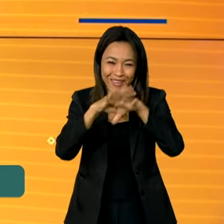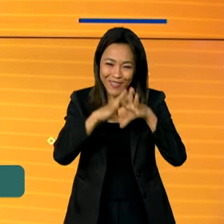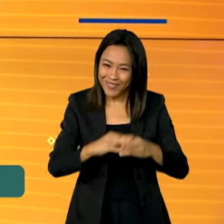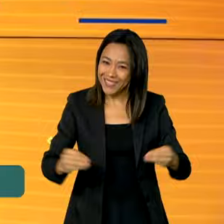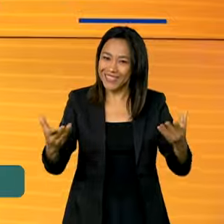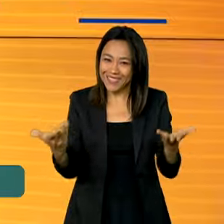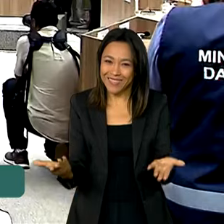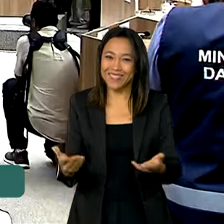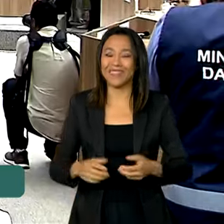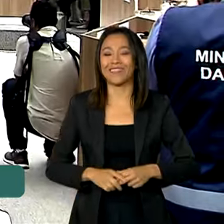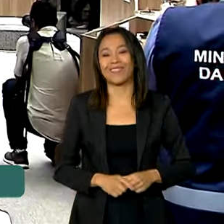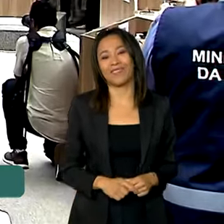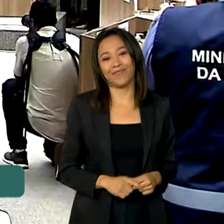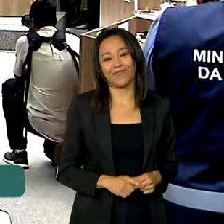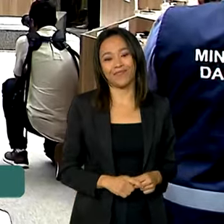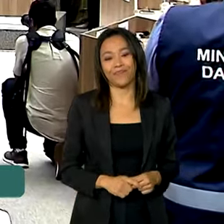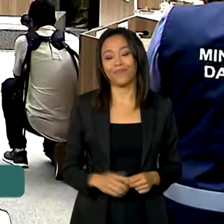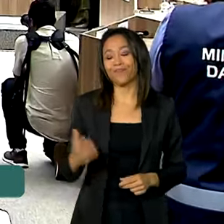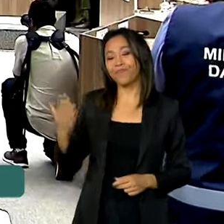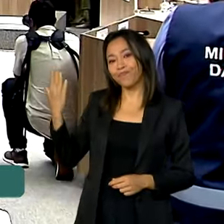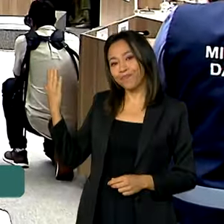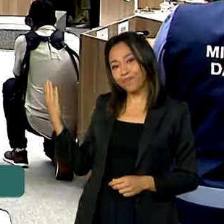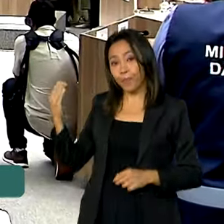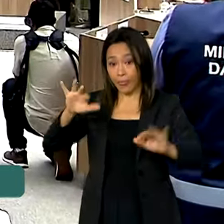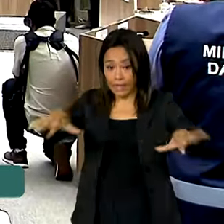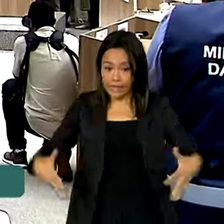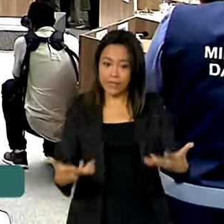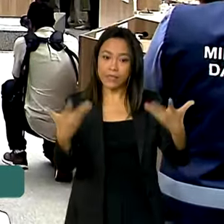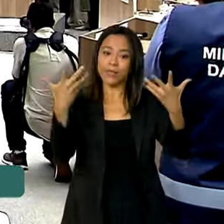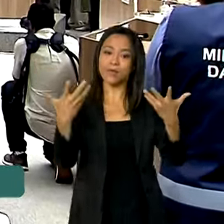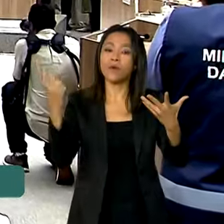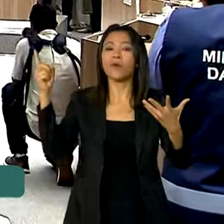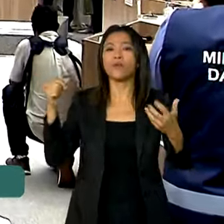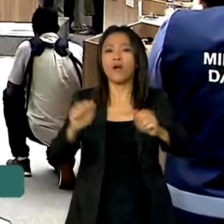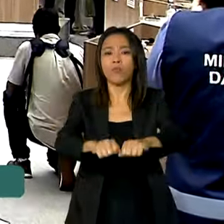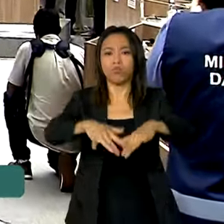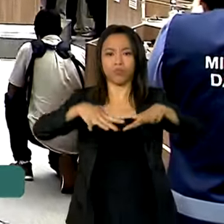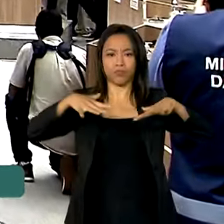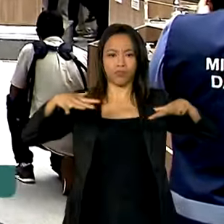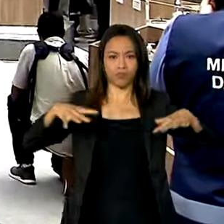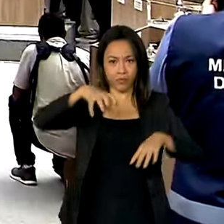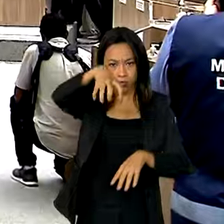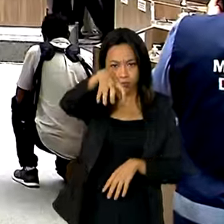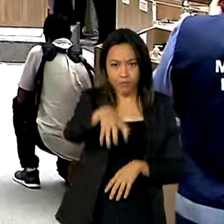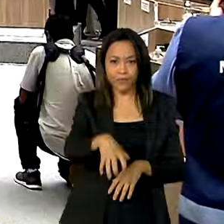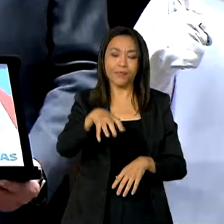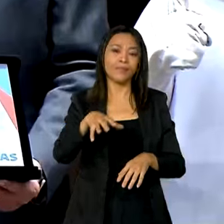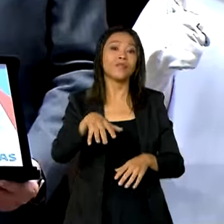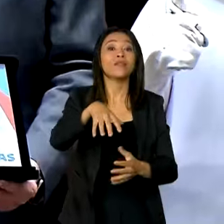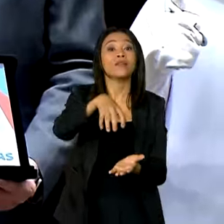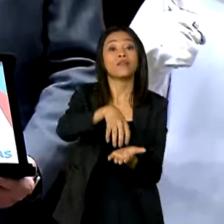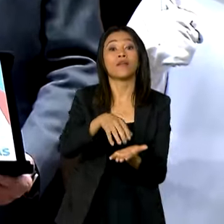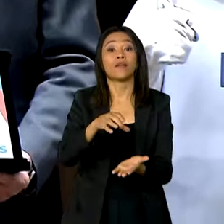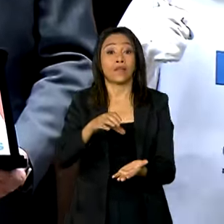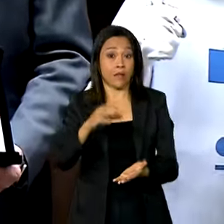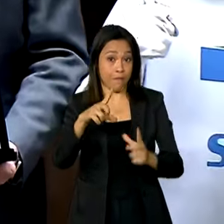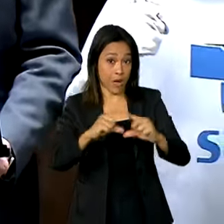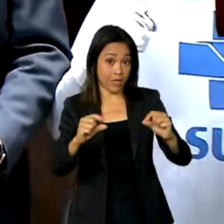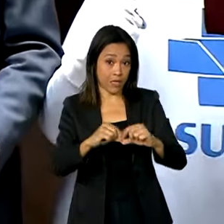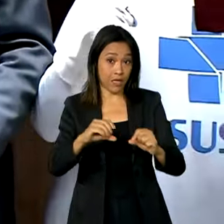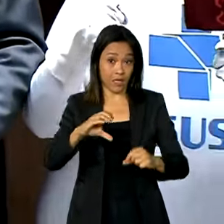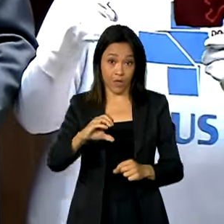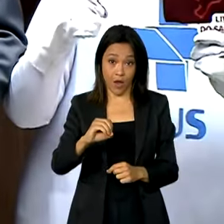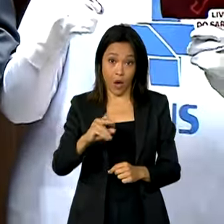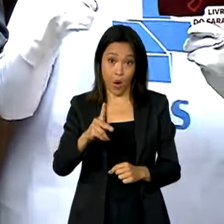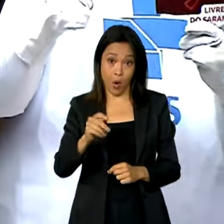reconquistada. Em cerimônia realizada na sede da Organização Pan-Americana de Saúde em Brasília, o